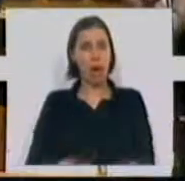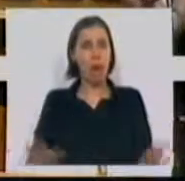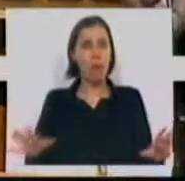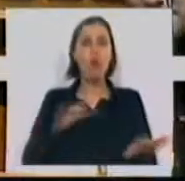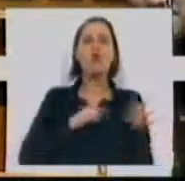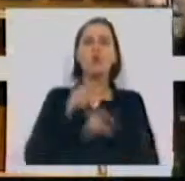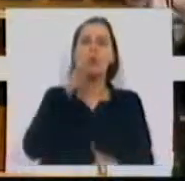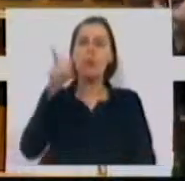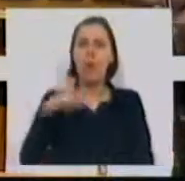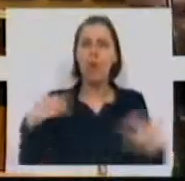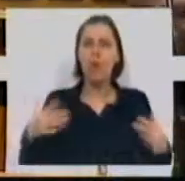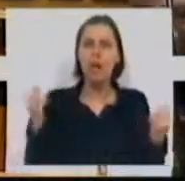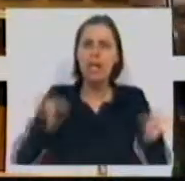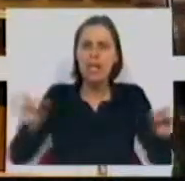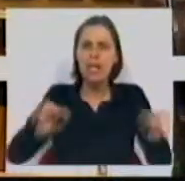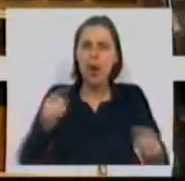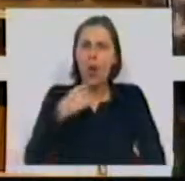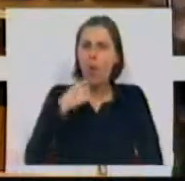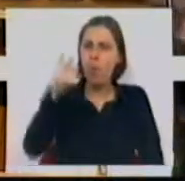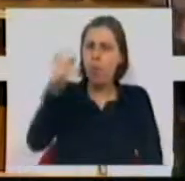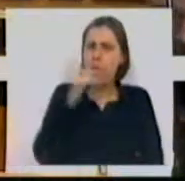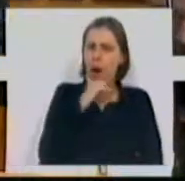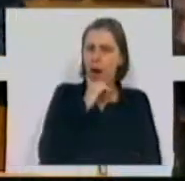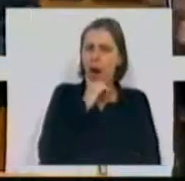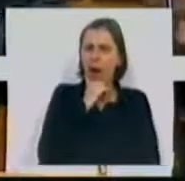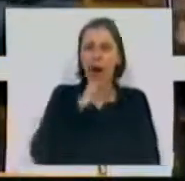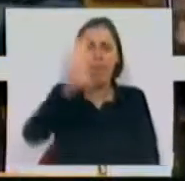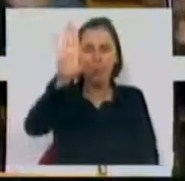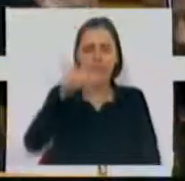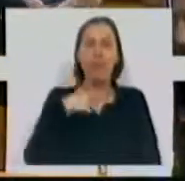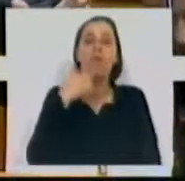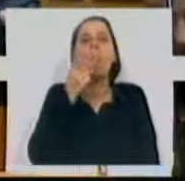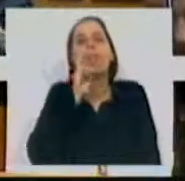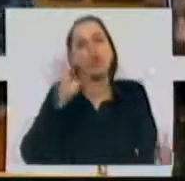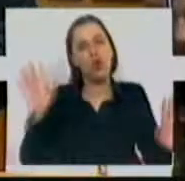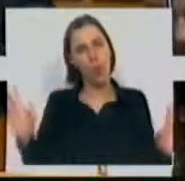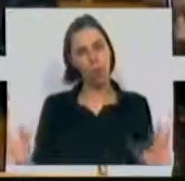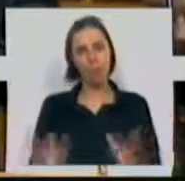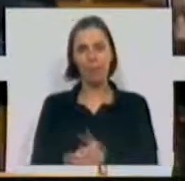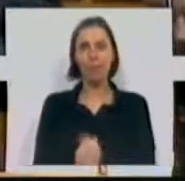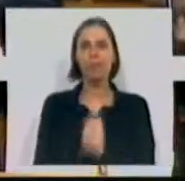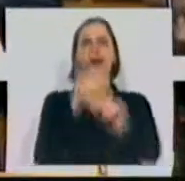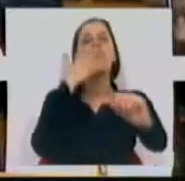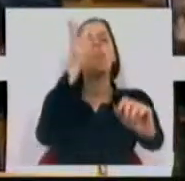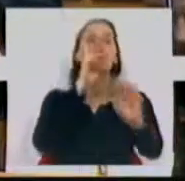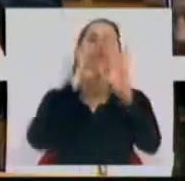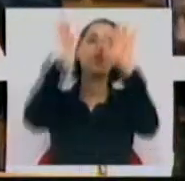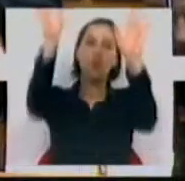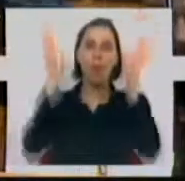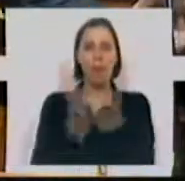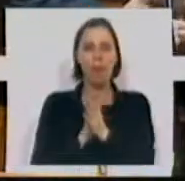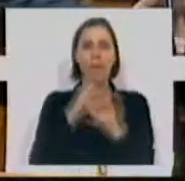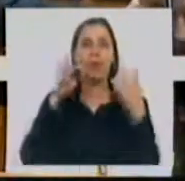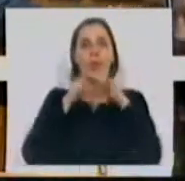Deputado é que mostrou muito nervosismo, muito nervosismo. Olha, vou-lhe pedir desculpa. Vou-lhe pedir desculpa por falar